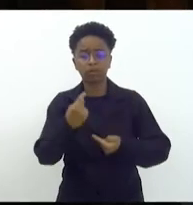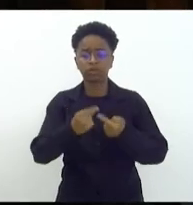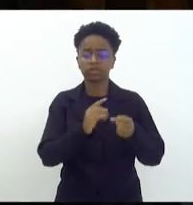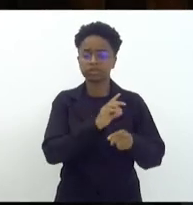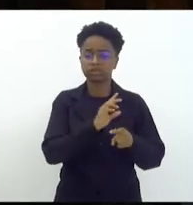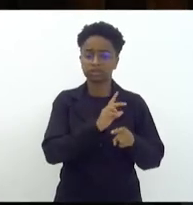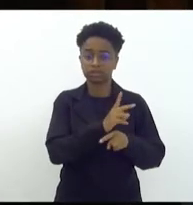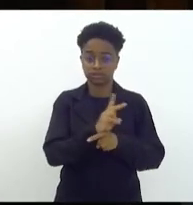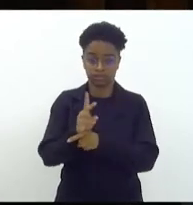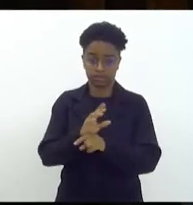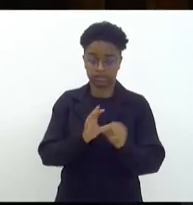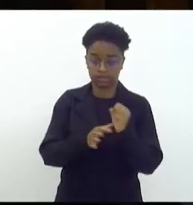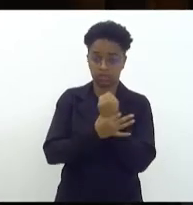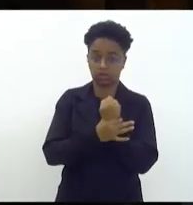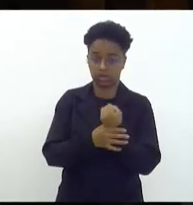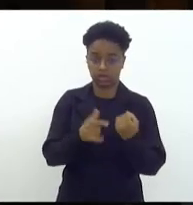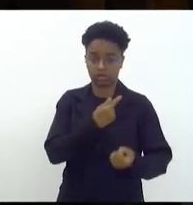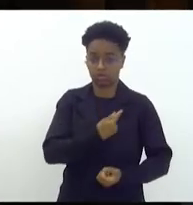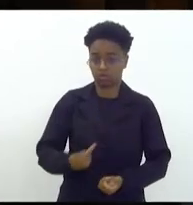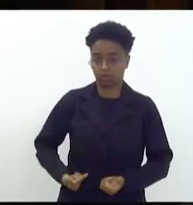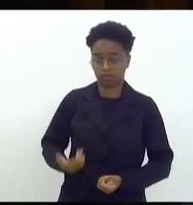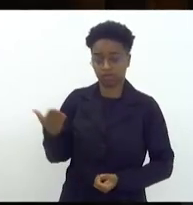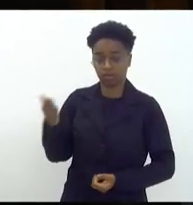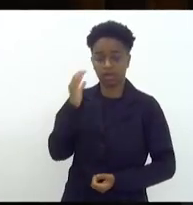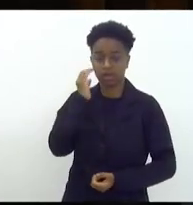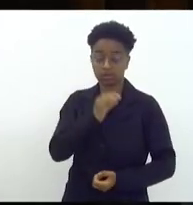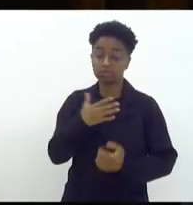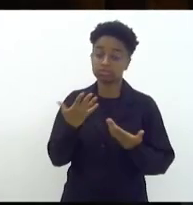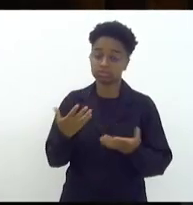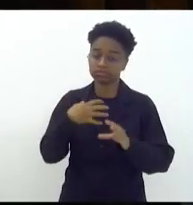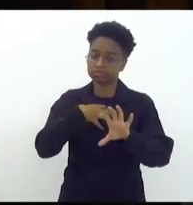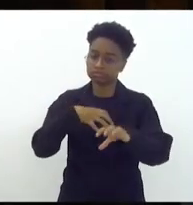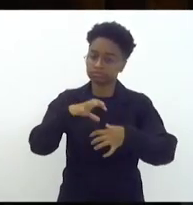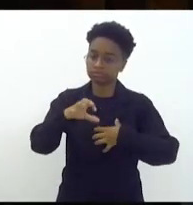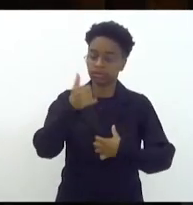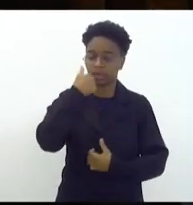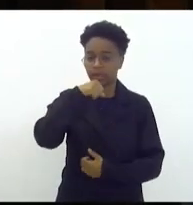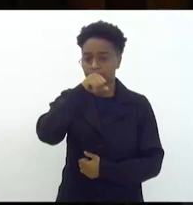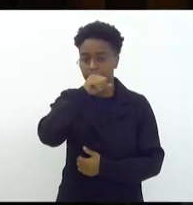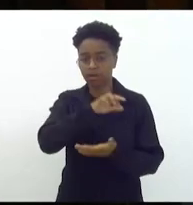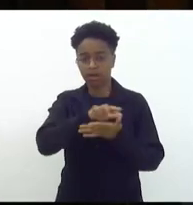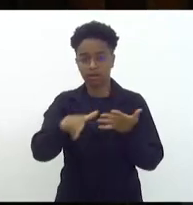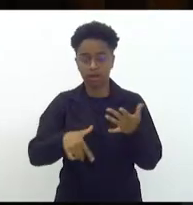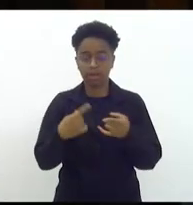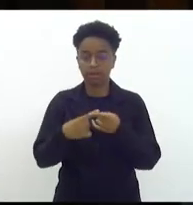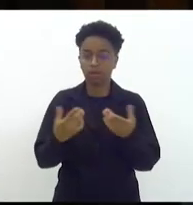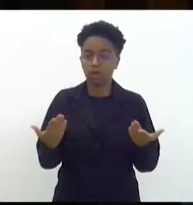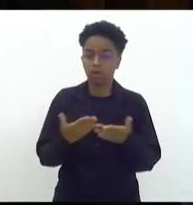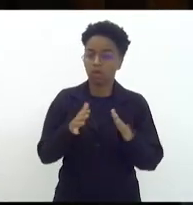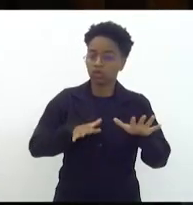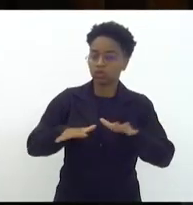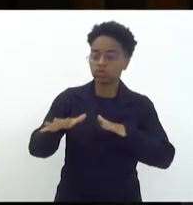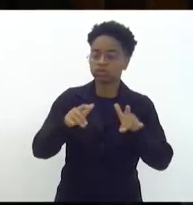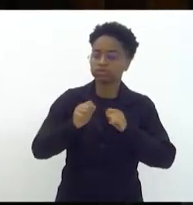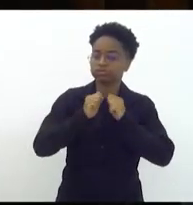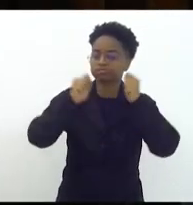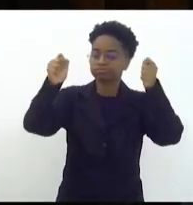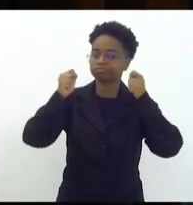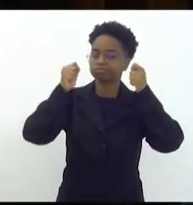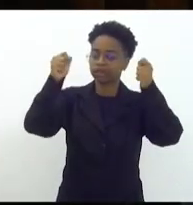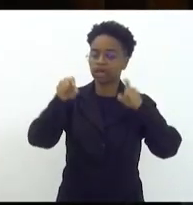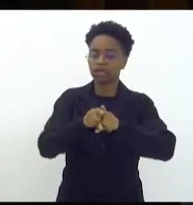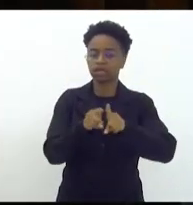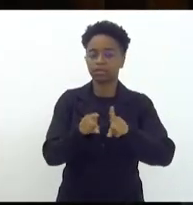Cláudio Castro então minha solidariedade a essas mães que estão lá hoje se mobilizando a essas